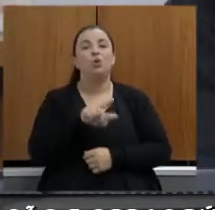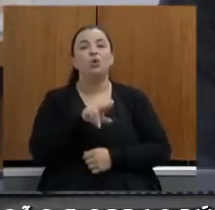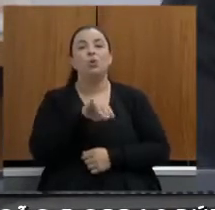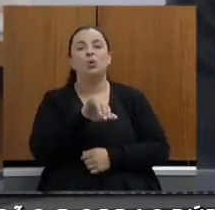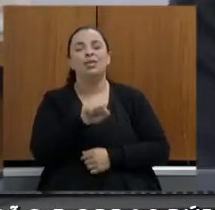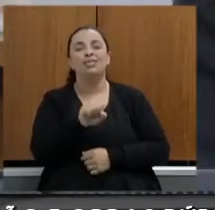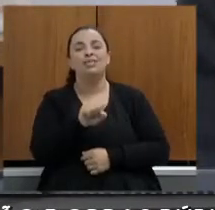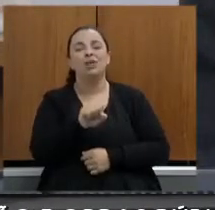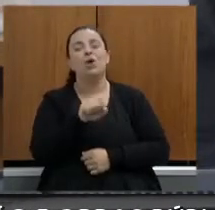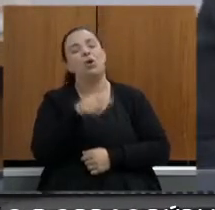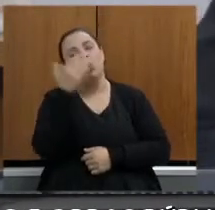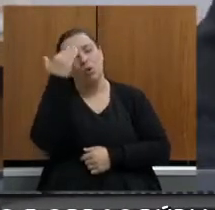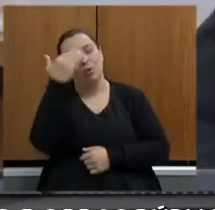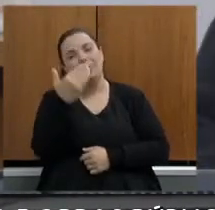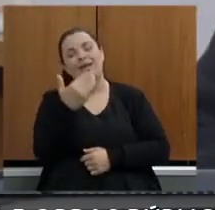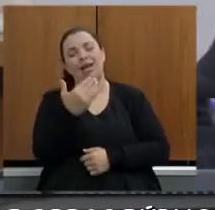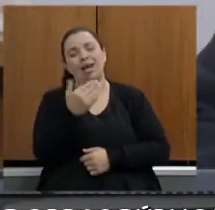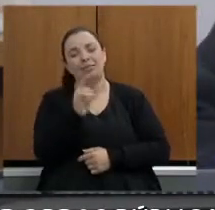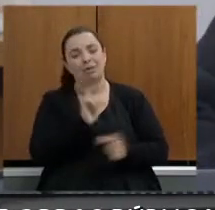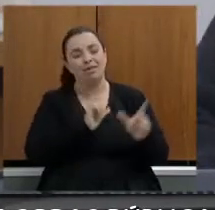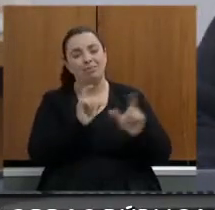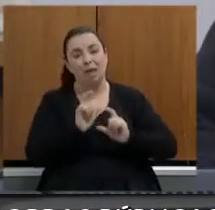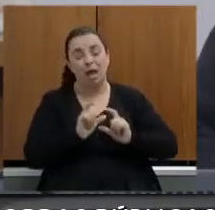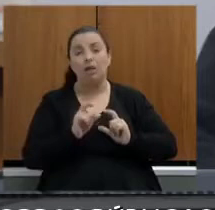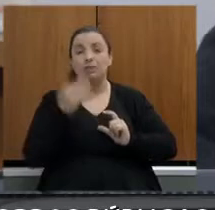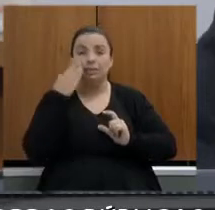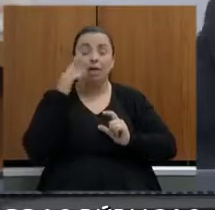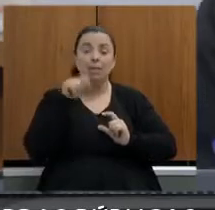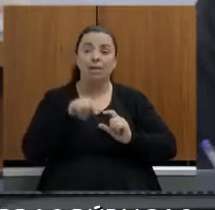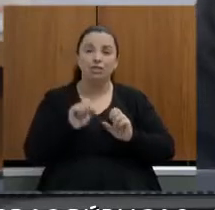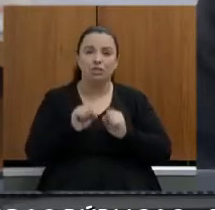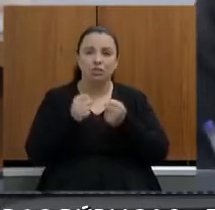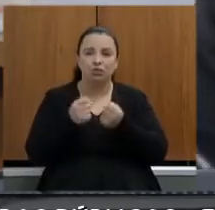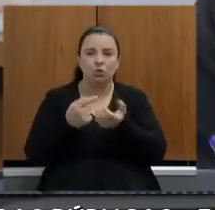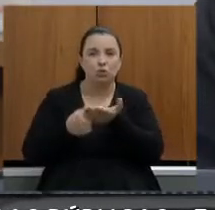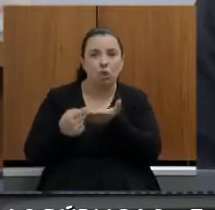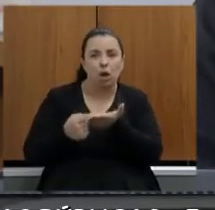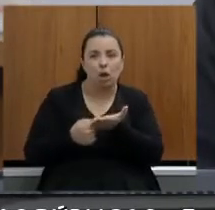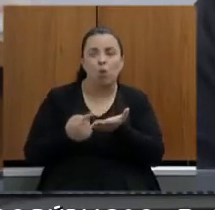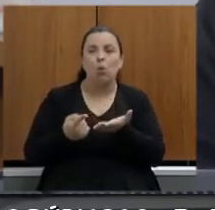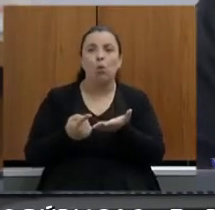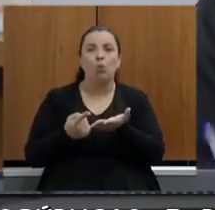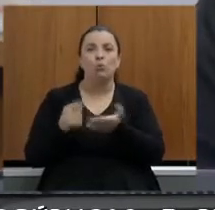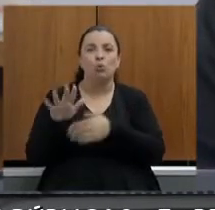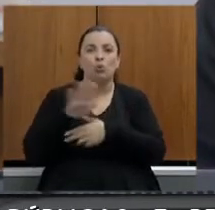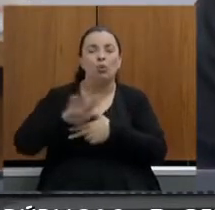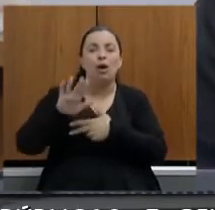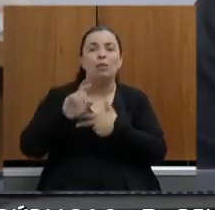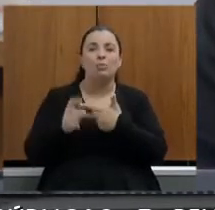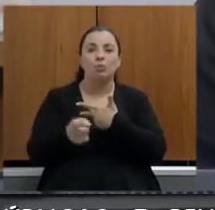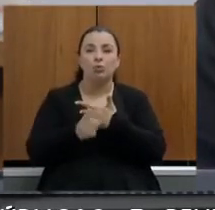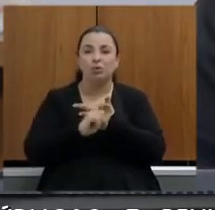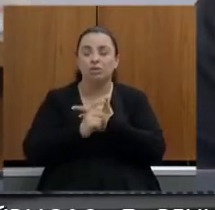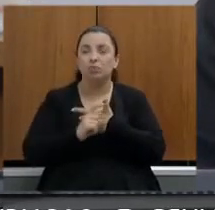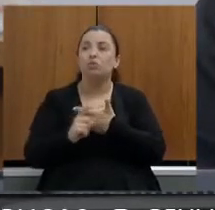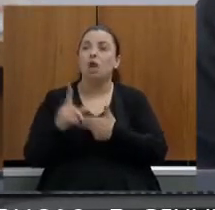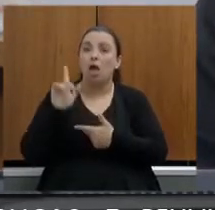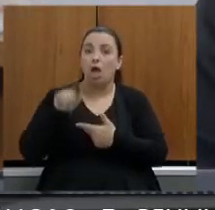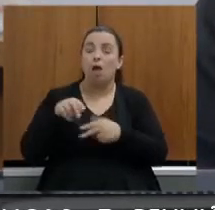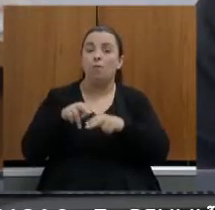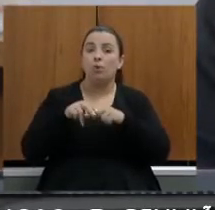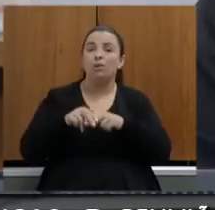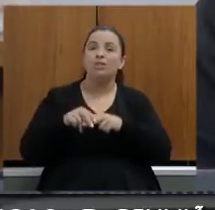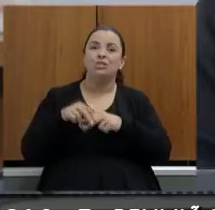palavras mas a gente sabe que esse esforço todo do acordo no âmbito do executivo vem da sua